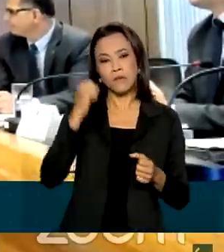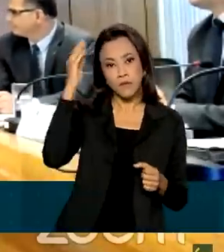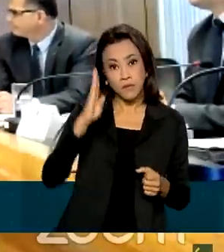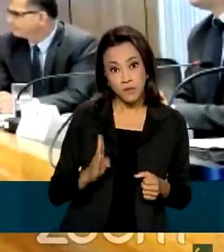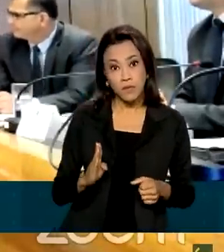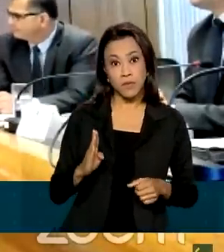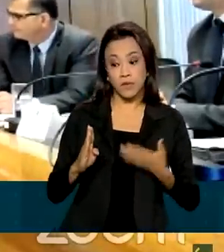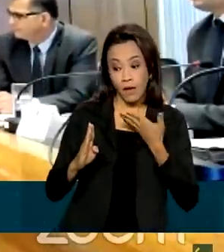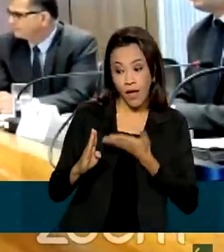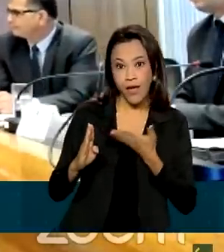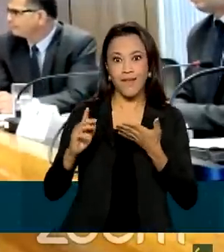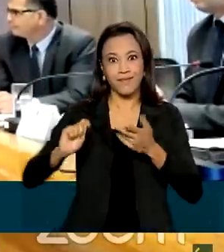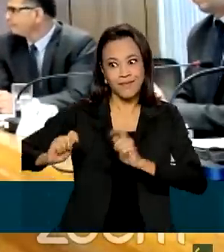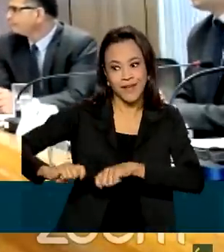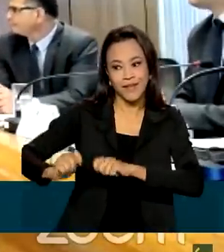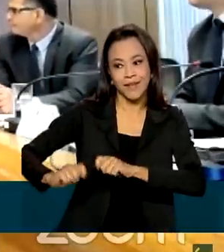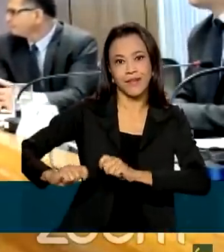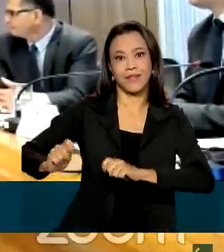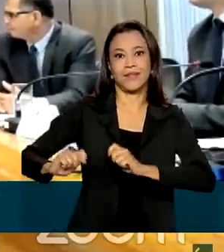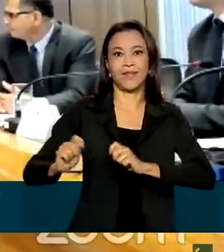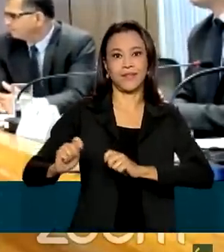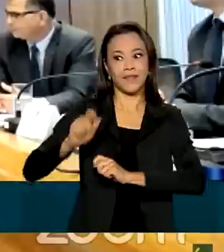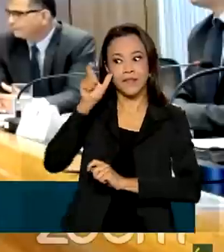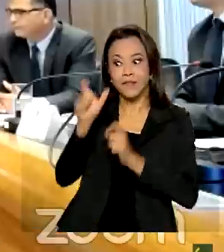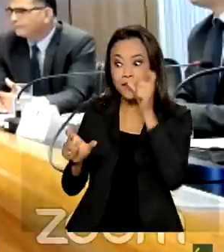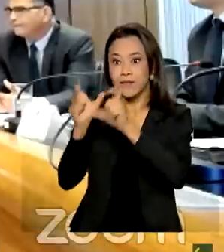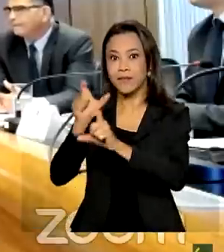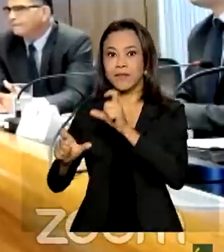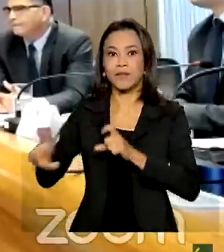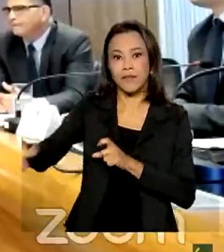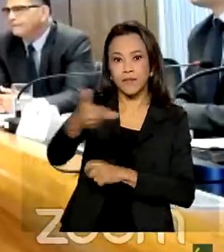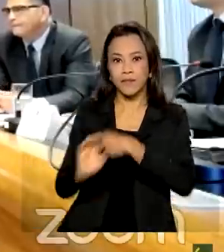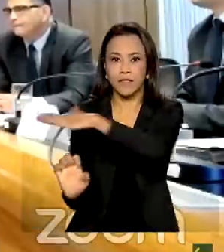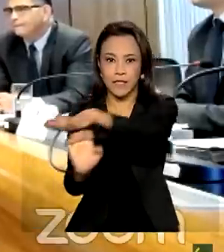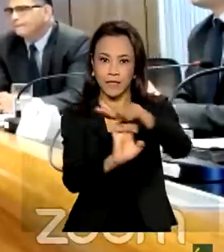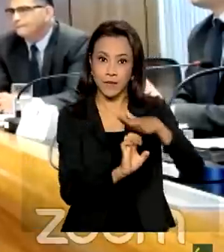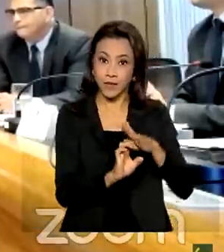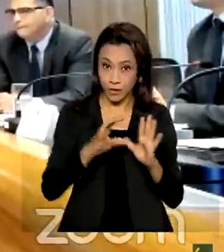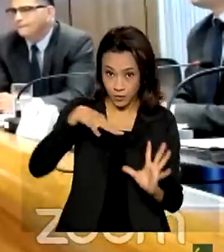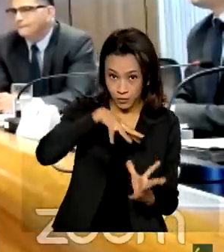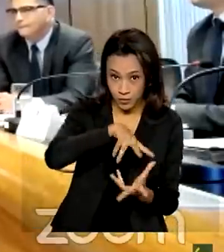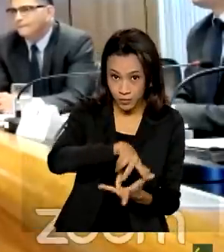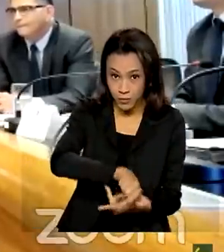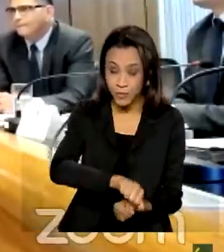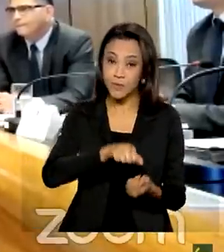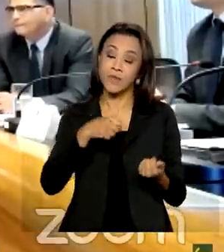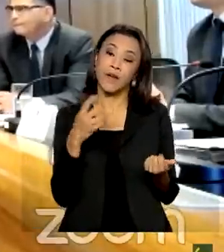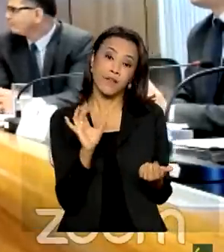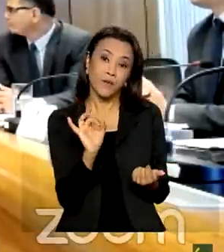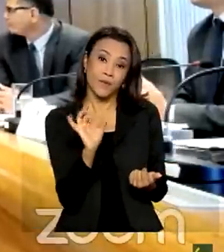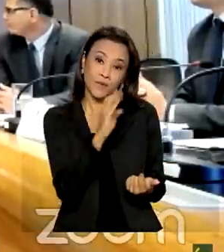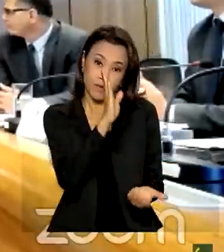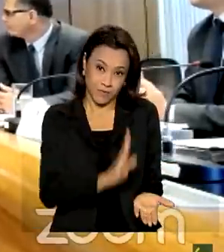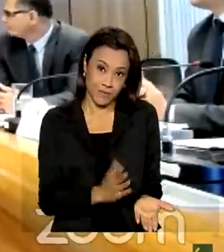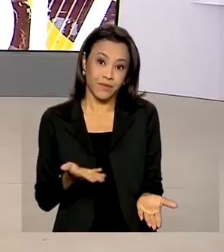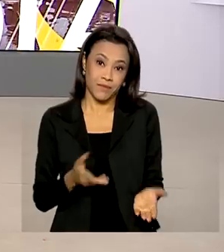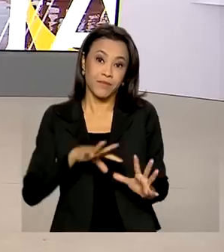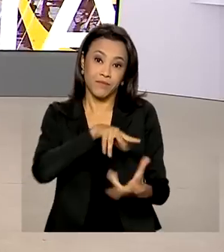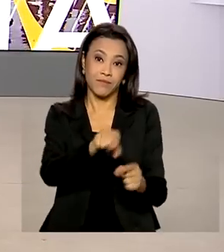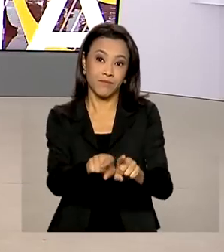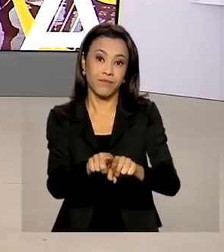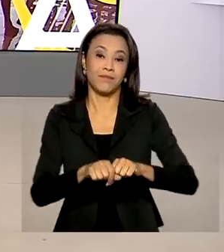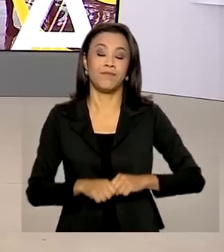mercado viável para os investimentos não só nacionais, mas também os investimentos internacionais.